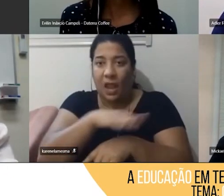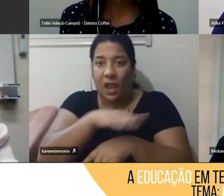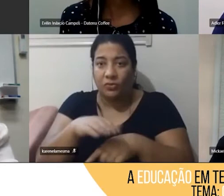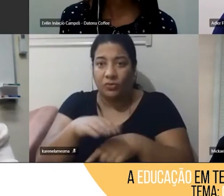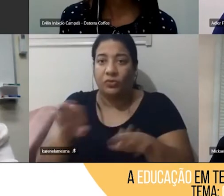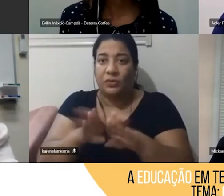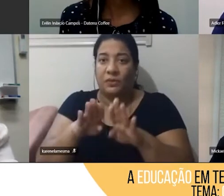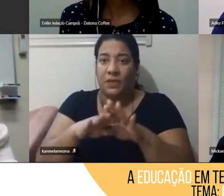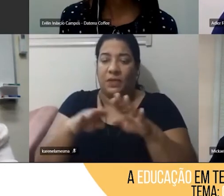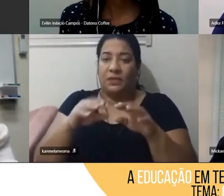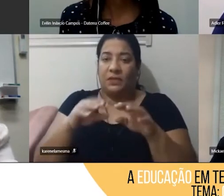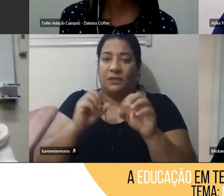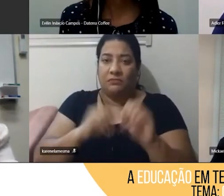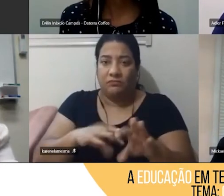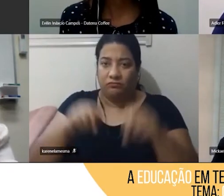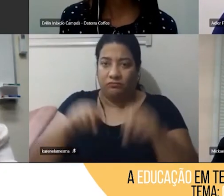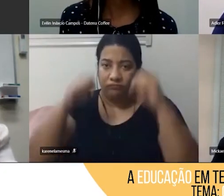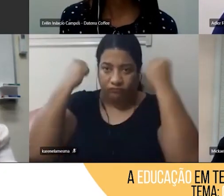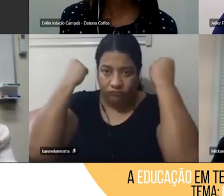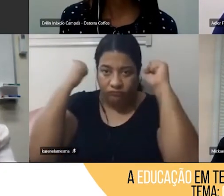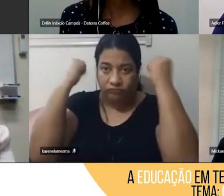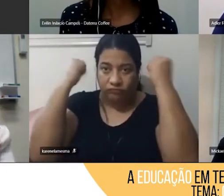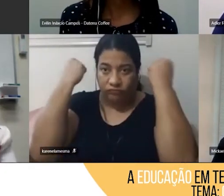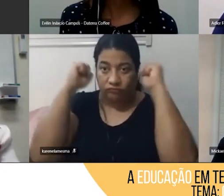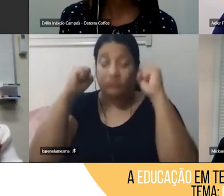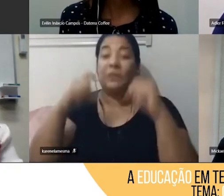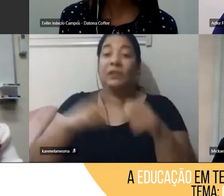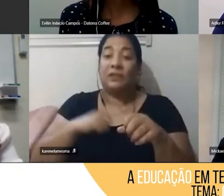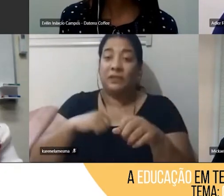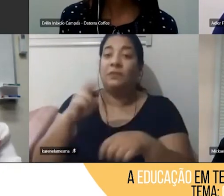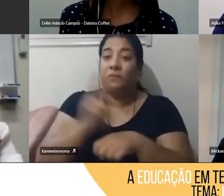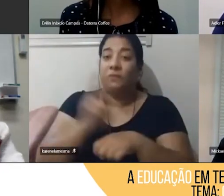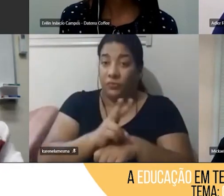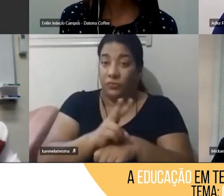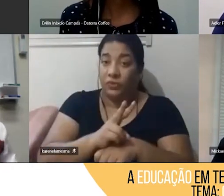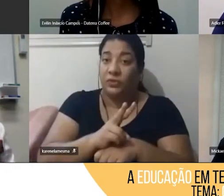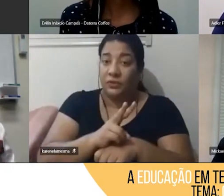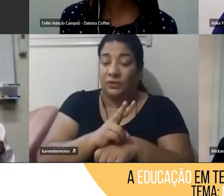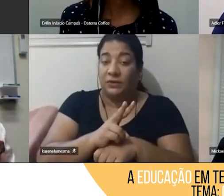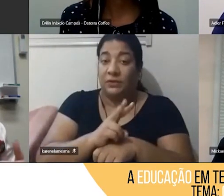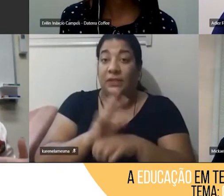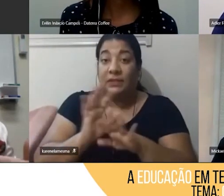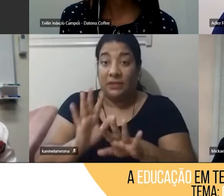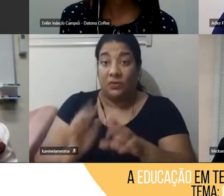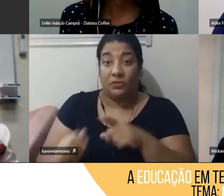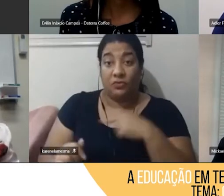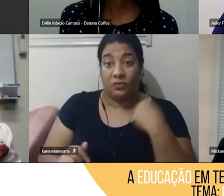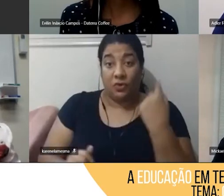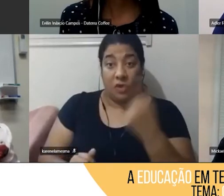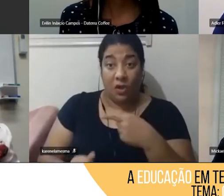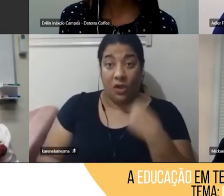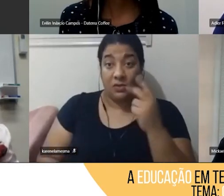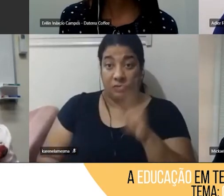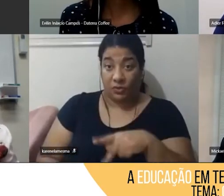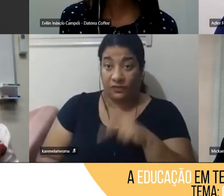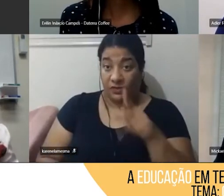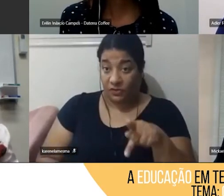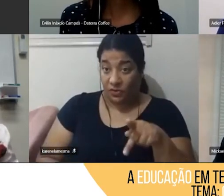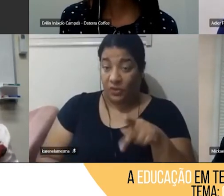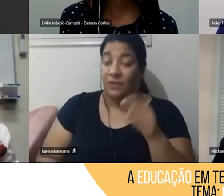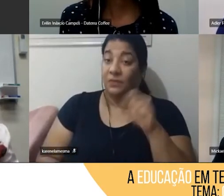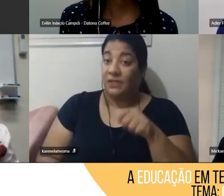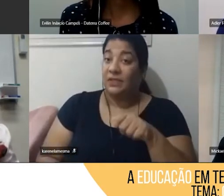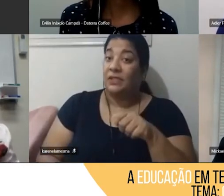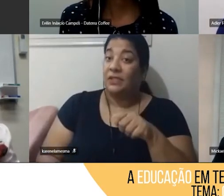monitoria, e aí, da nossa parte, vale trazer essa formação para esses